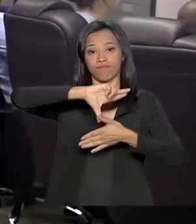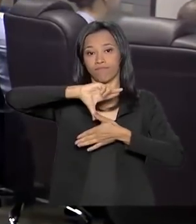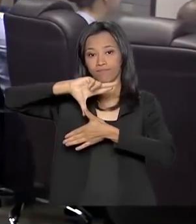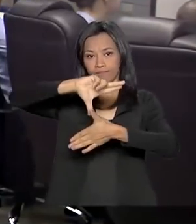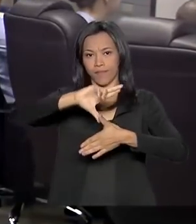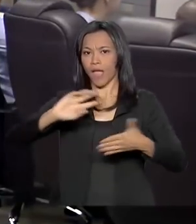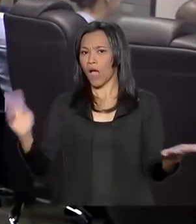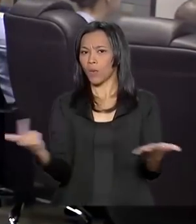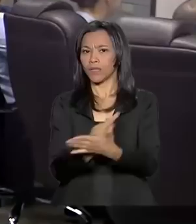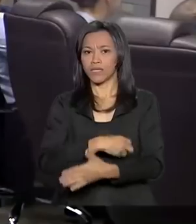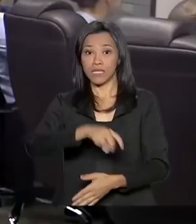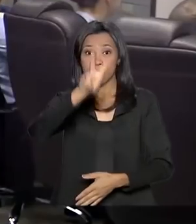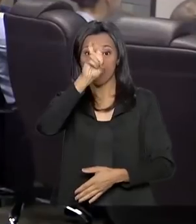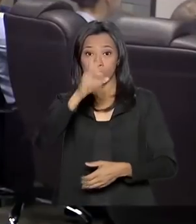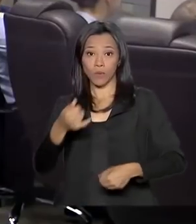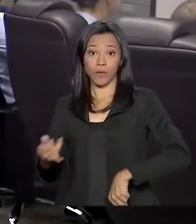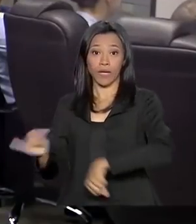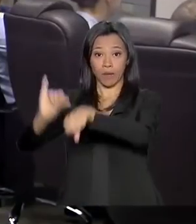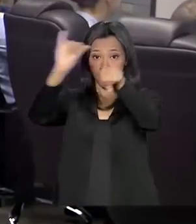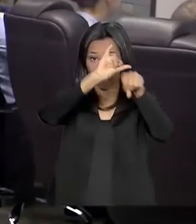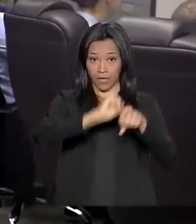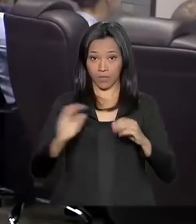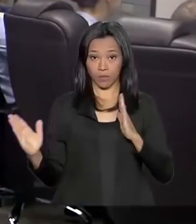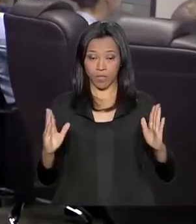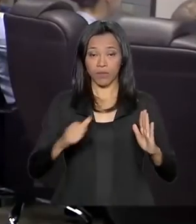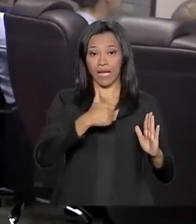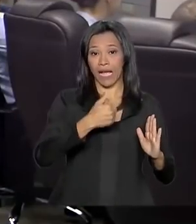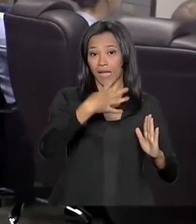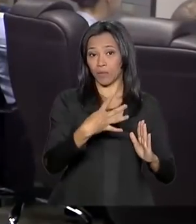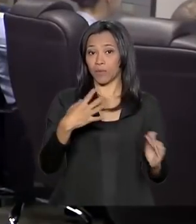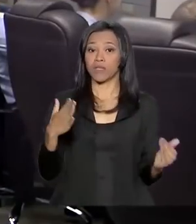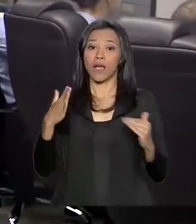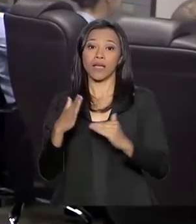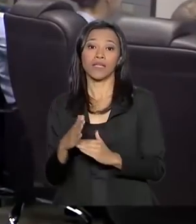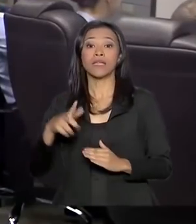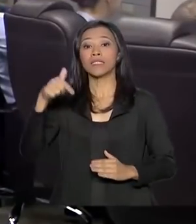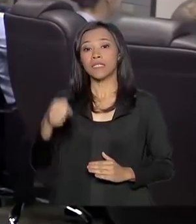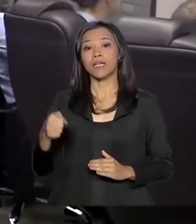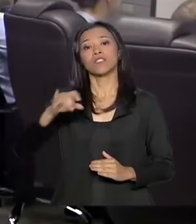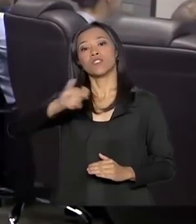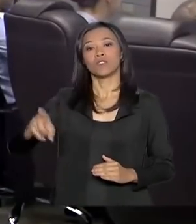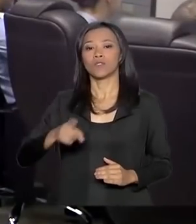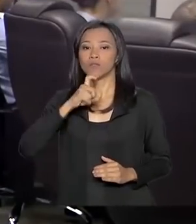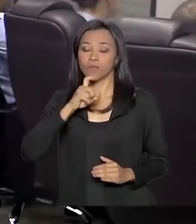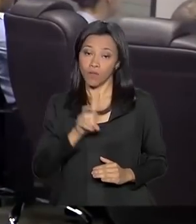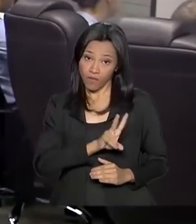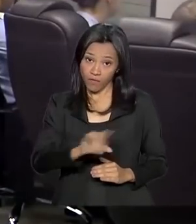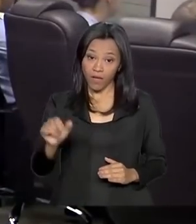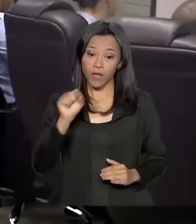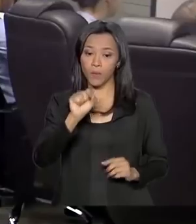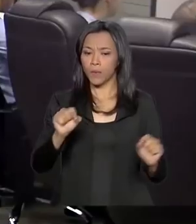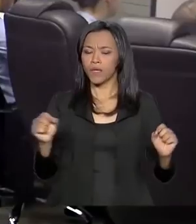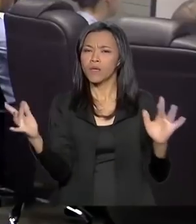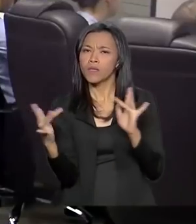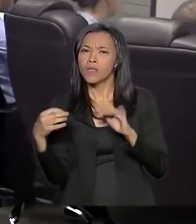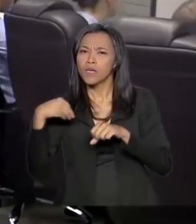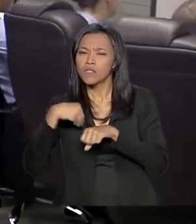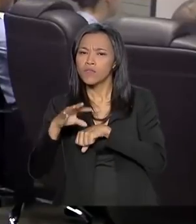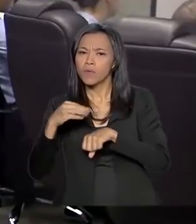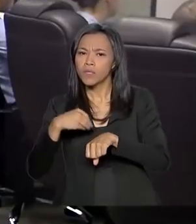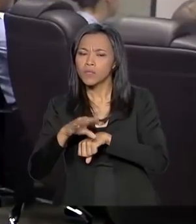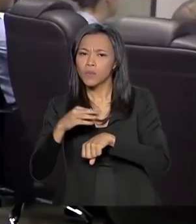cinco capitais brasileiras entre os dias 14 de junho e 7 de julho. A sala vai fazer a integração e o